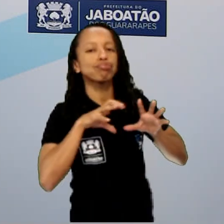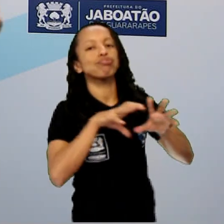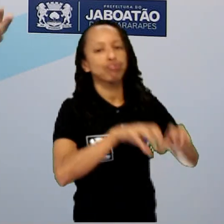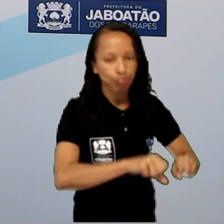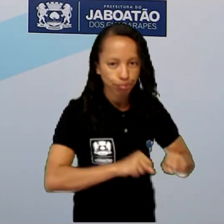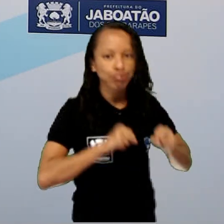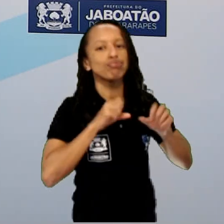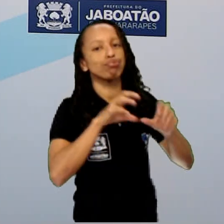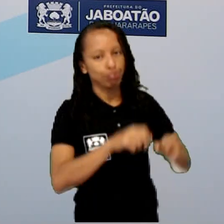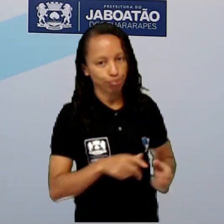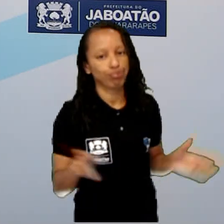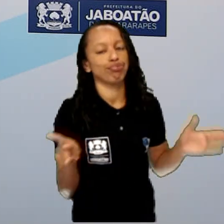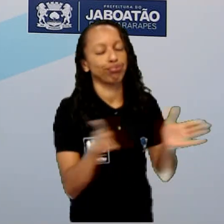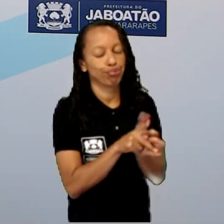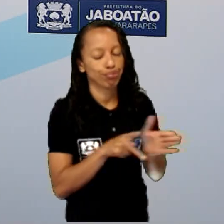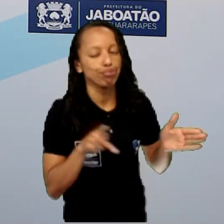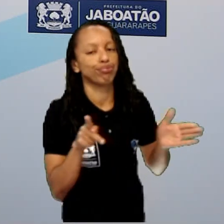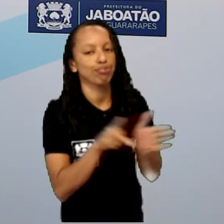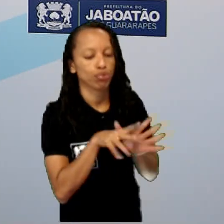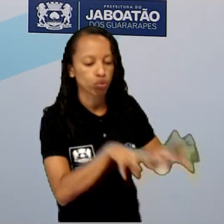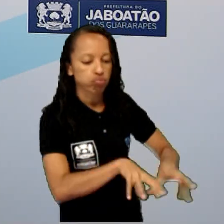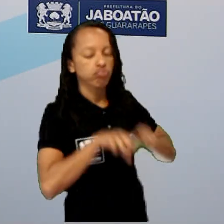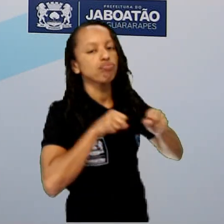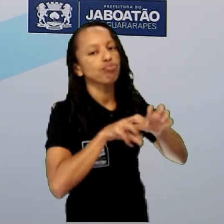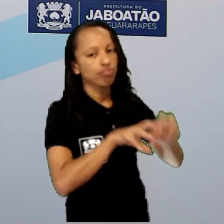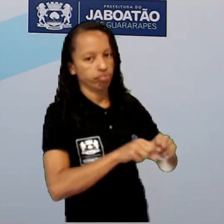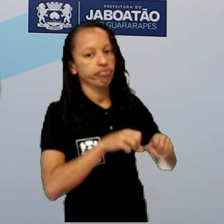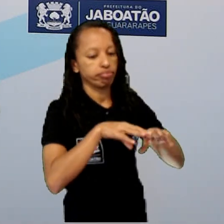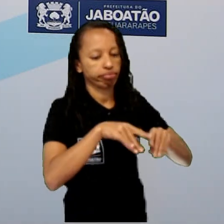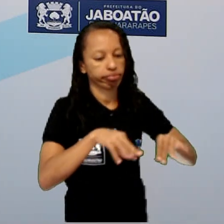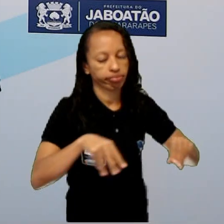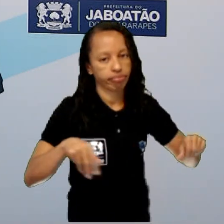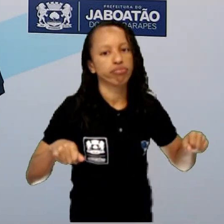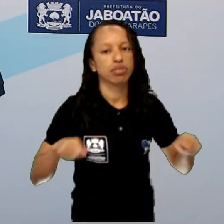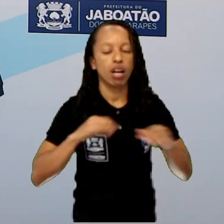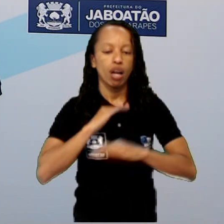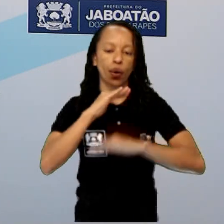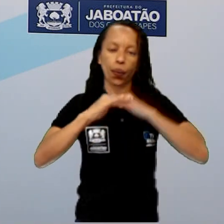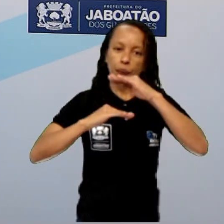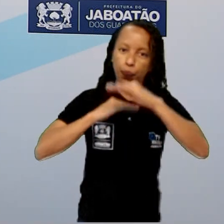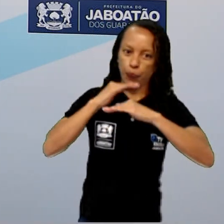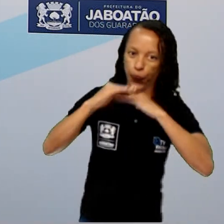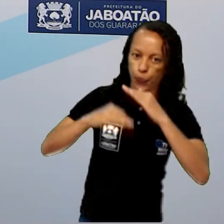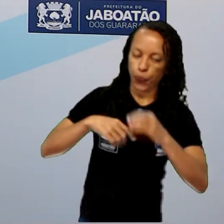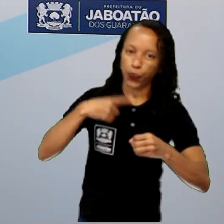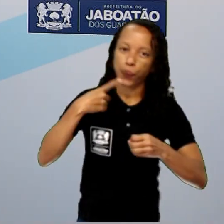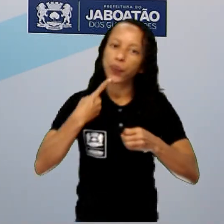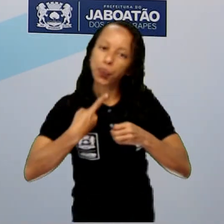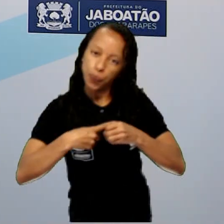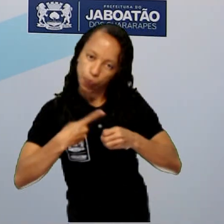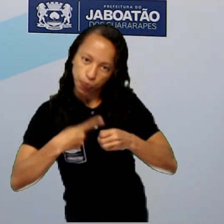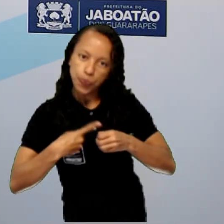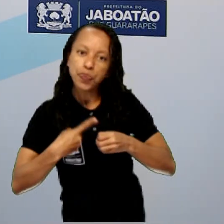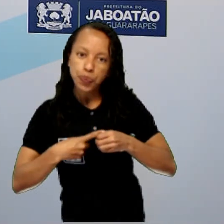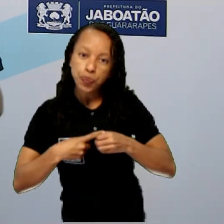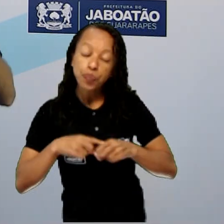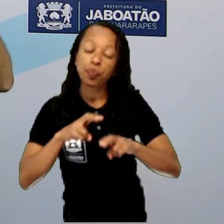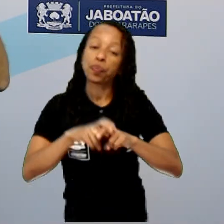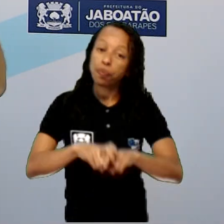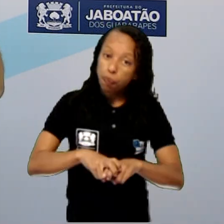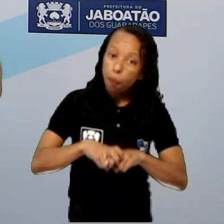a se apropriar das terras e a desenvolver a cidade, de alguma forma. Por isso,